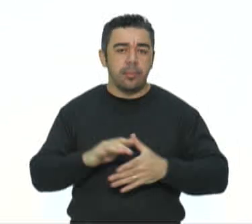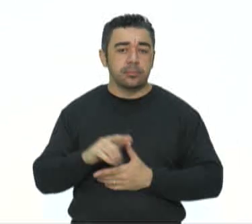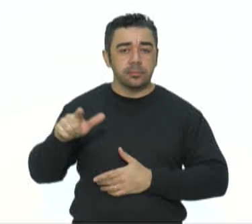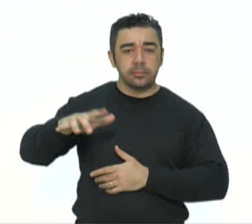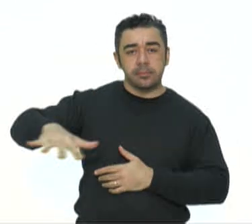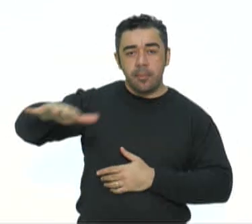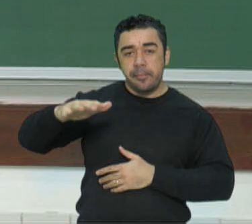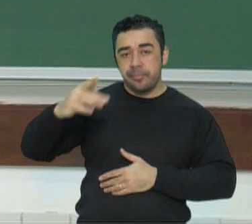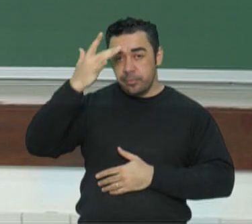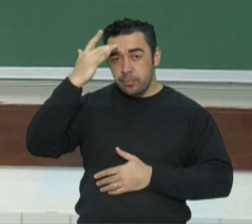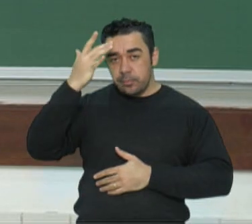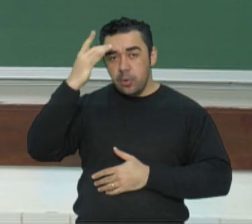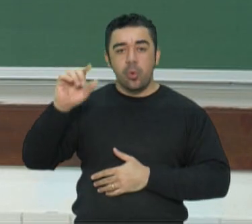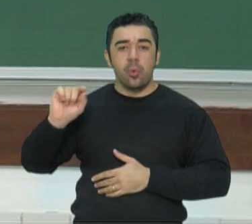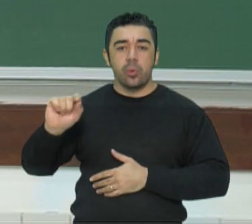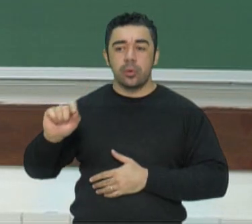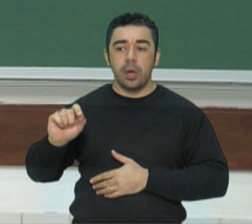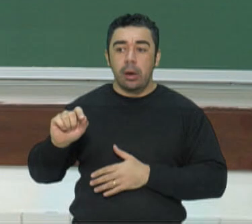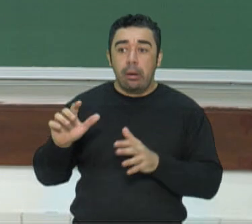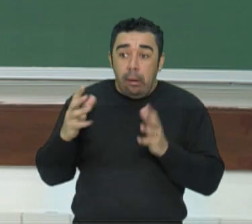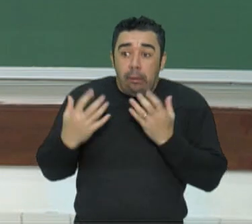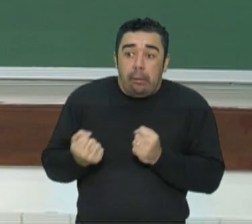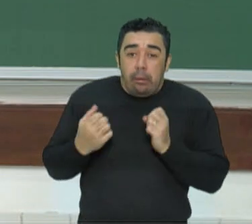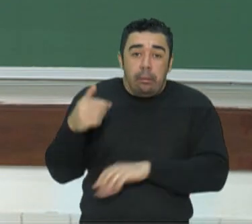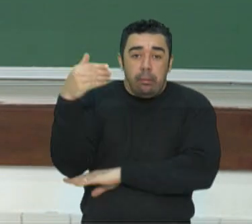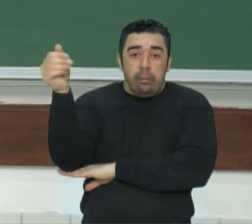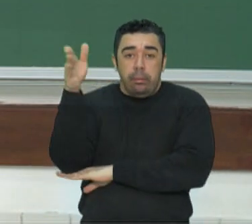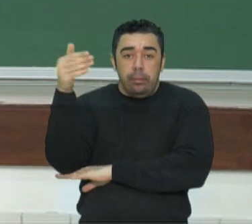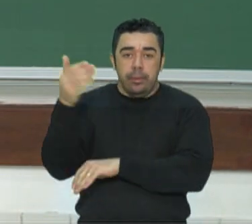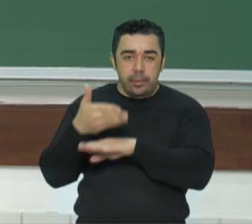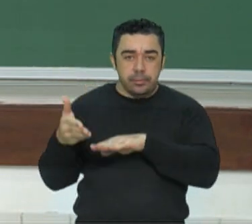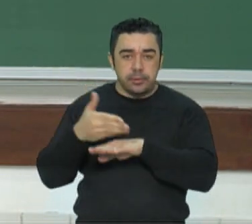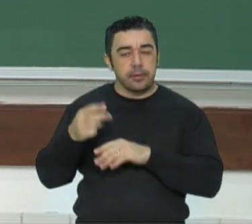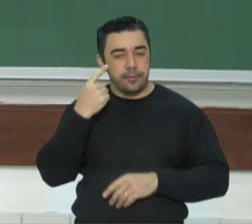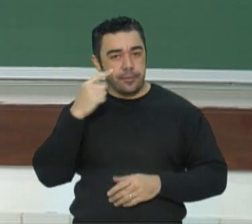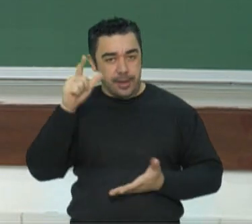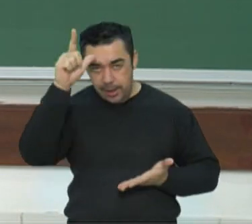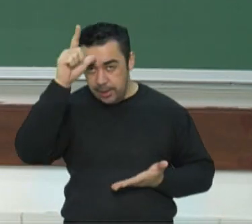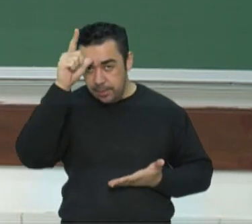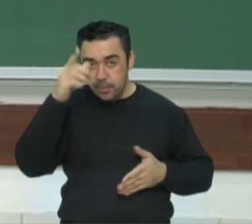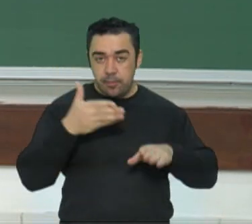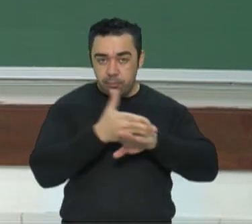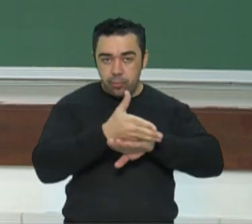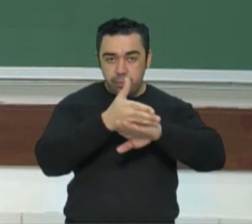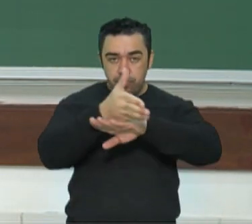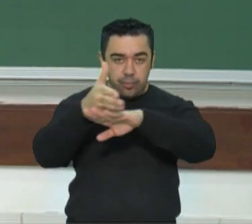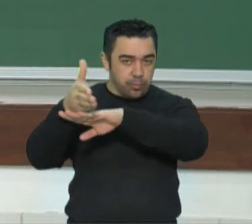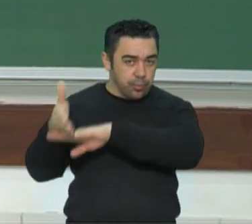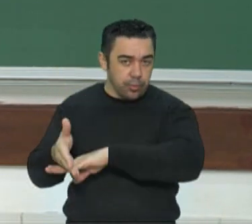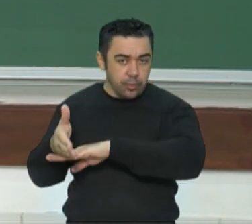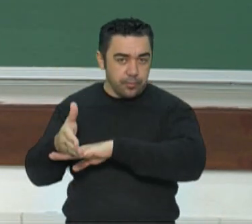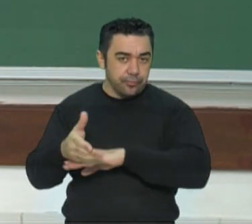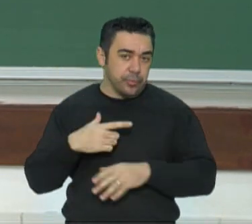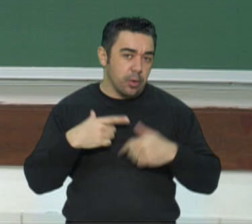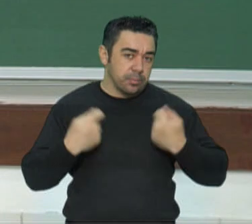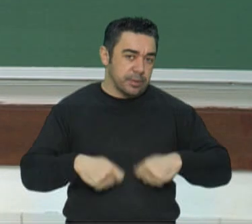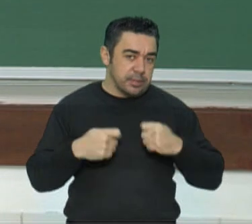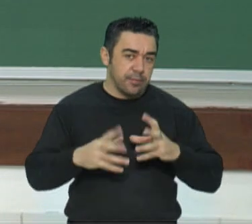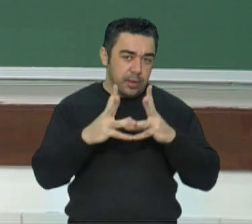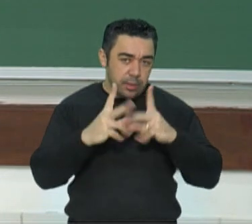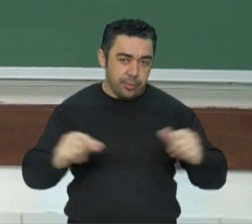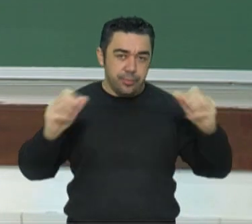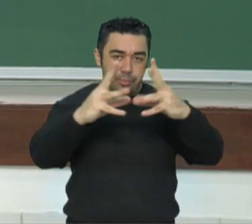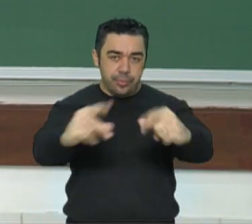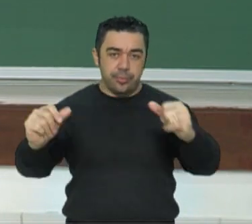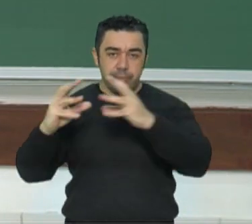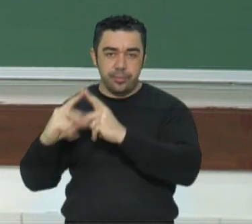desgastando menos o exército alemão. Lembra que a Alemanha, então, atuou em vários países. Tinha que desgastar muito pouco o seu